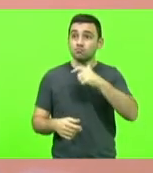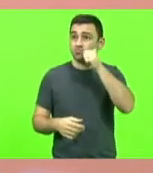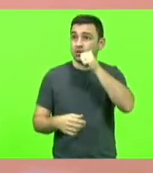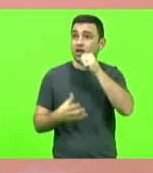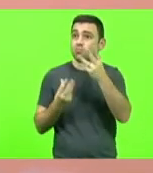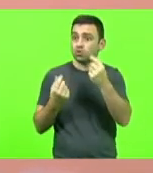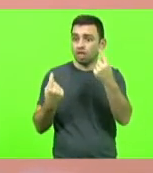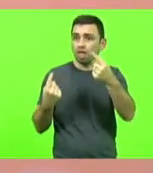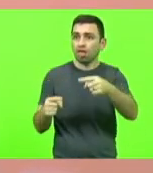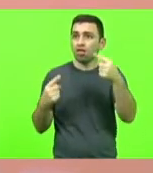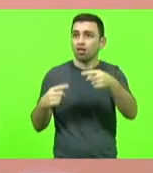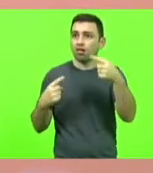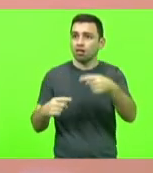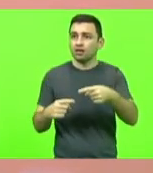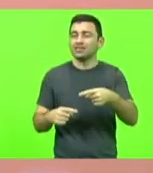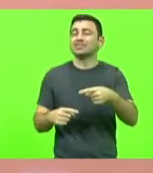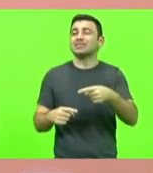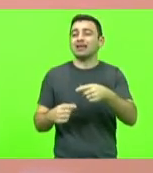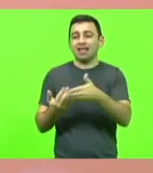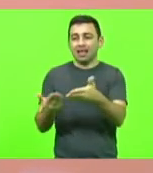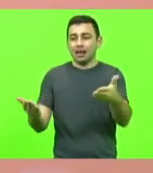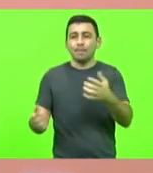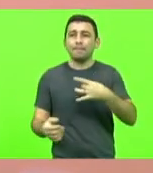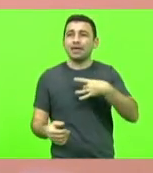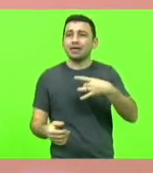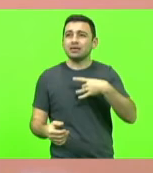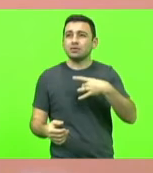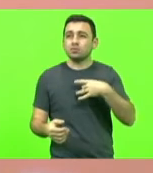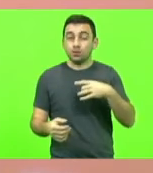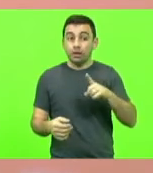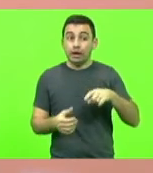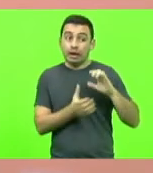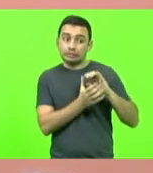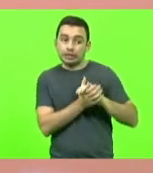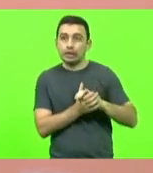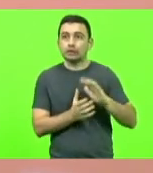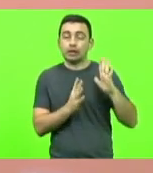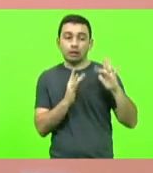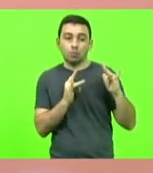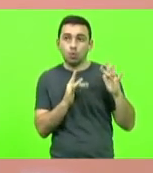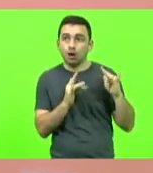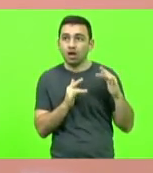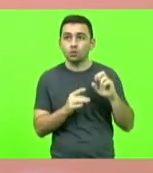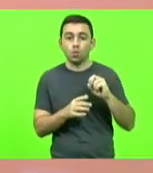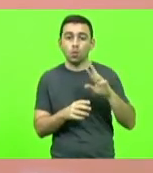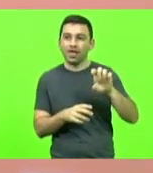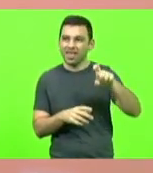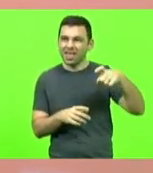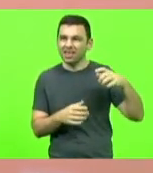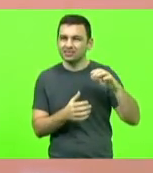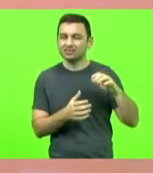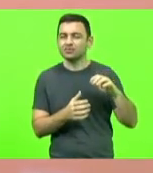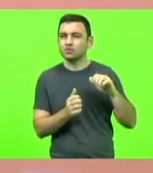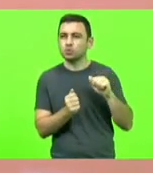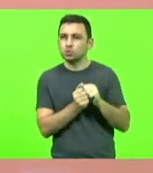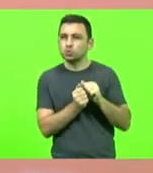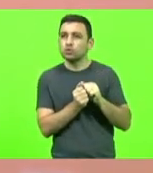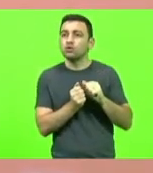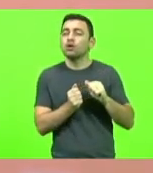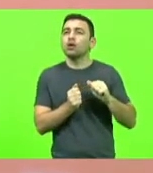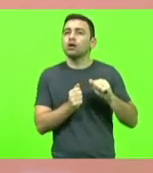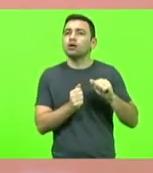medo de denunciar geralmente seu marido namorado ou ex-companheiro e não raro o